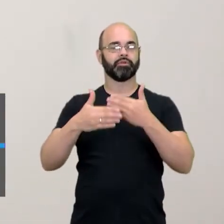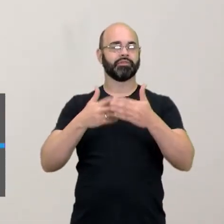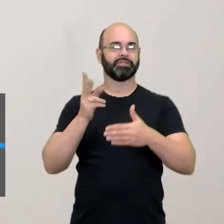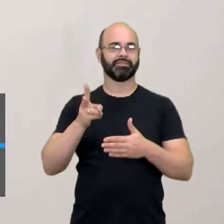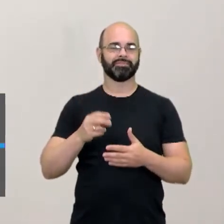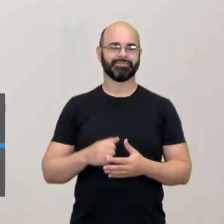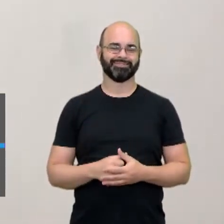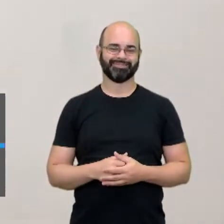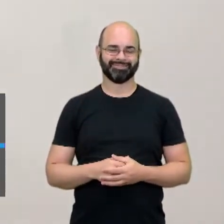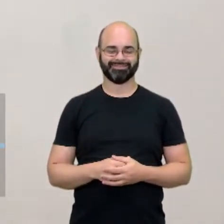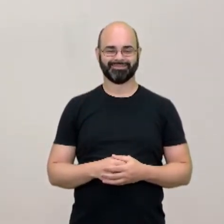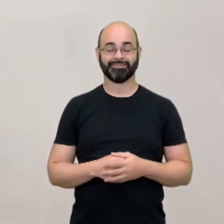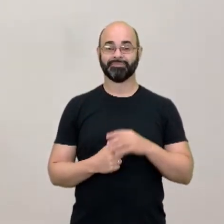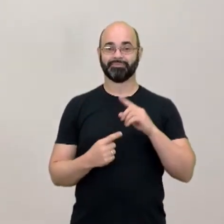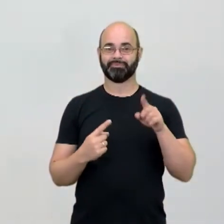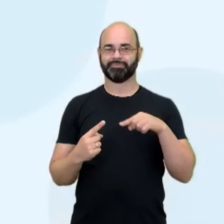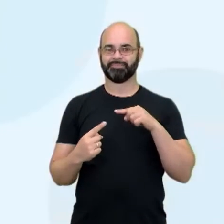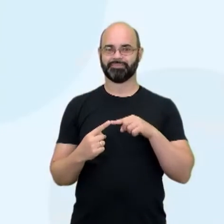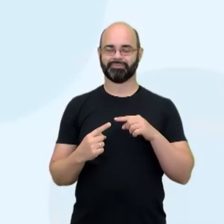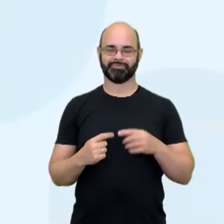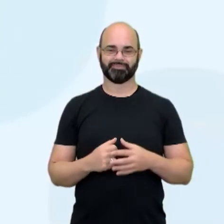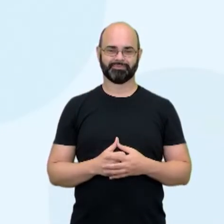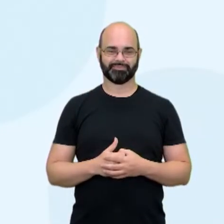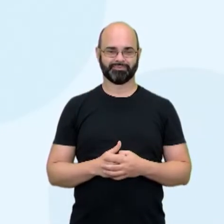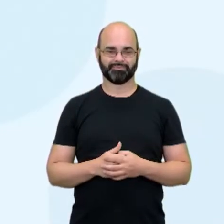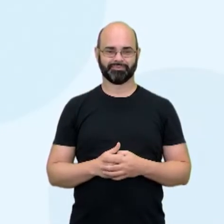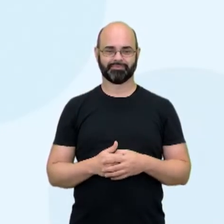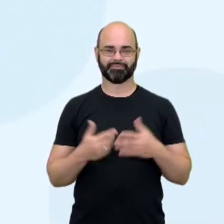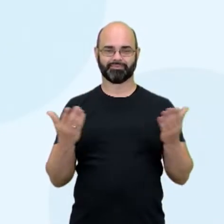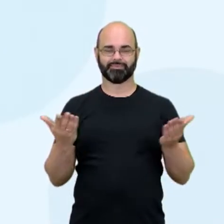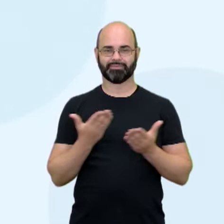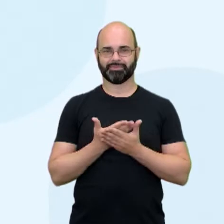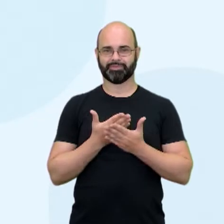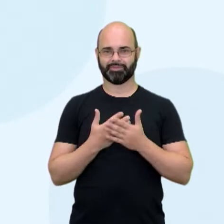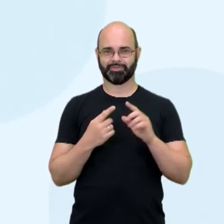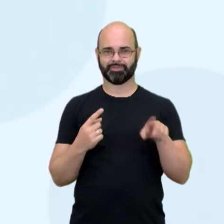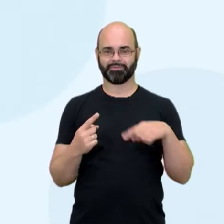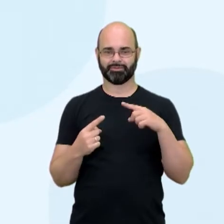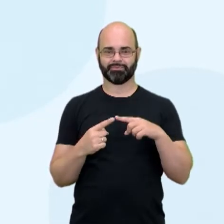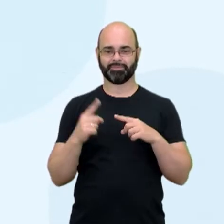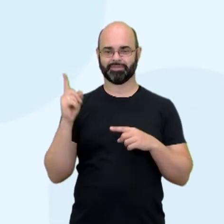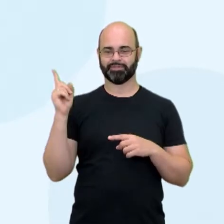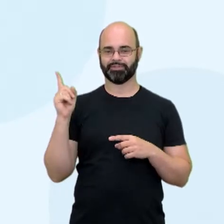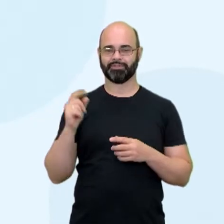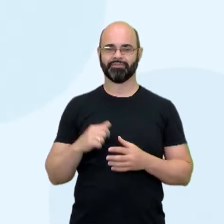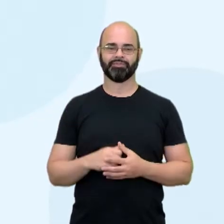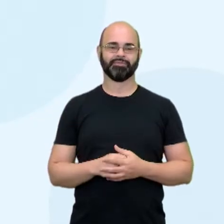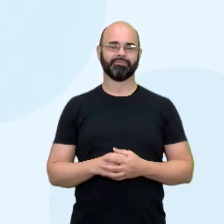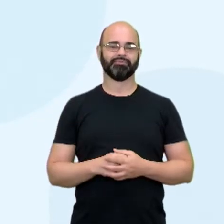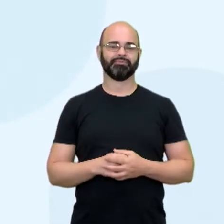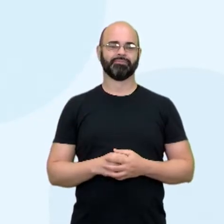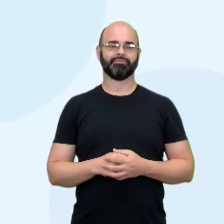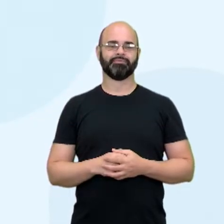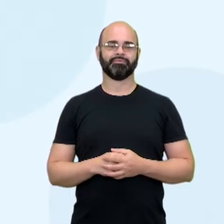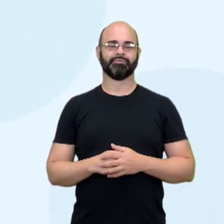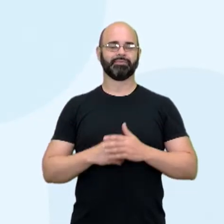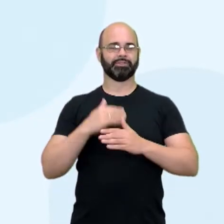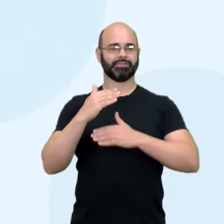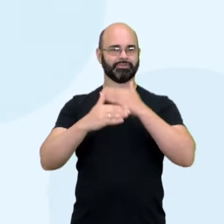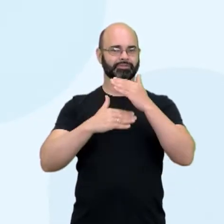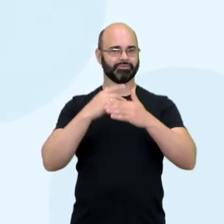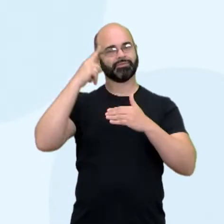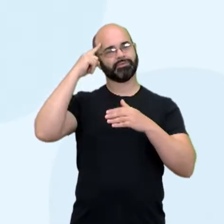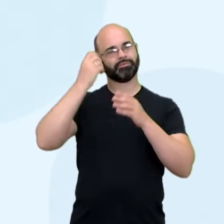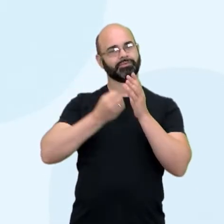Olha lá, o objetivo. O objetivo da aula de hoje, está lá no LED, é desenvolver e criar um mapa mental.